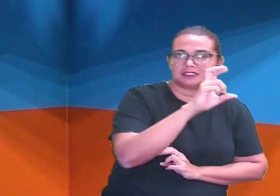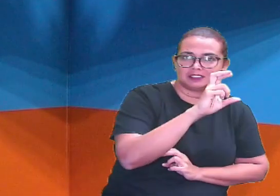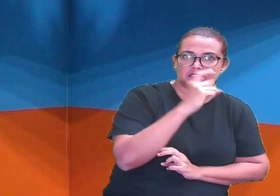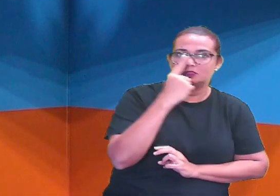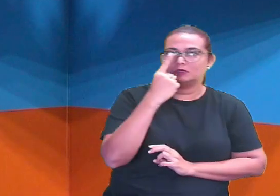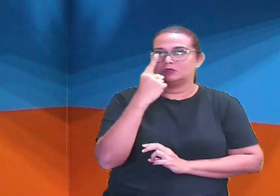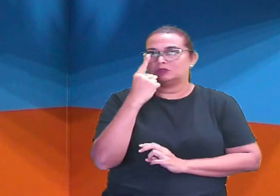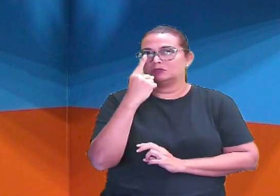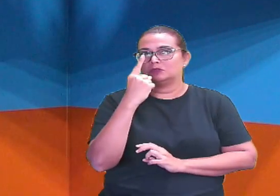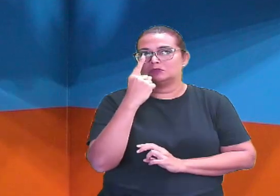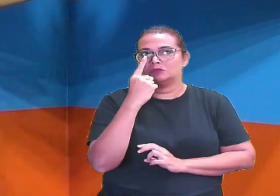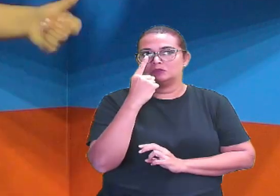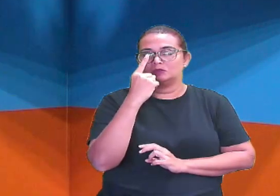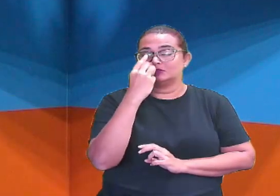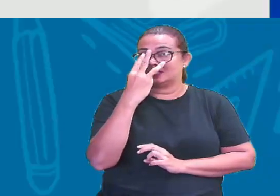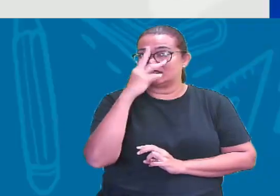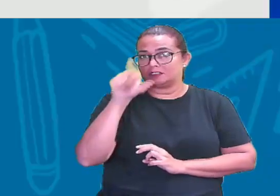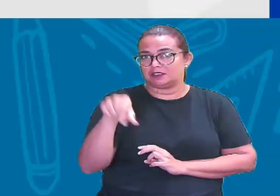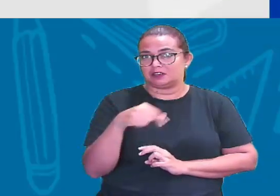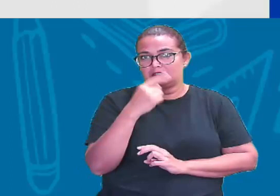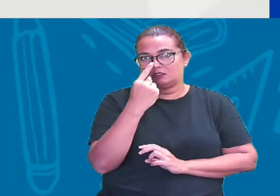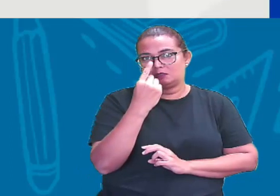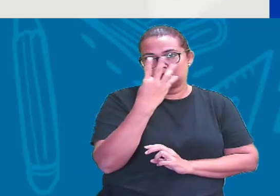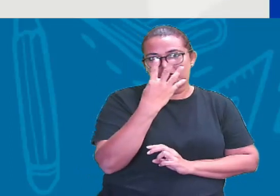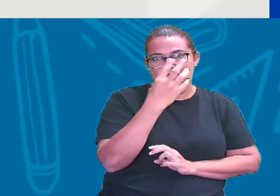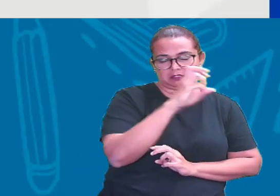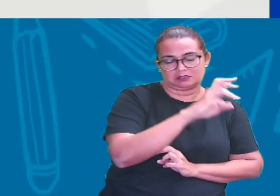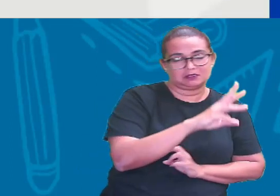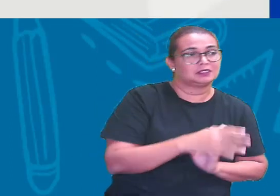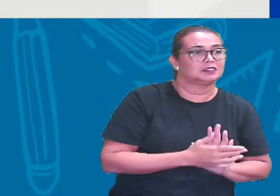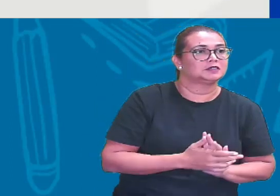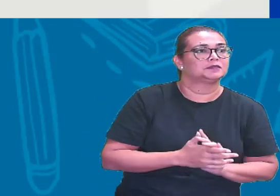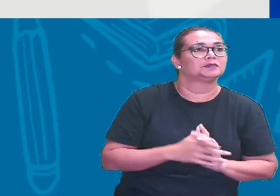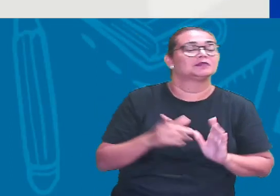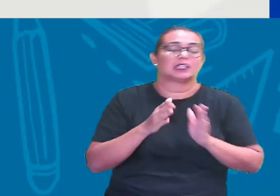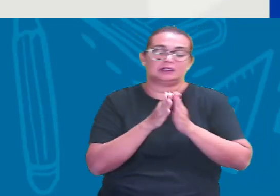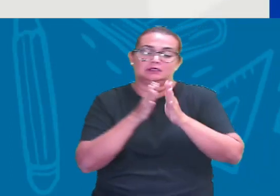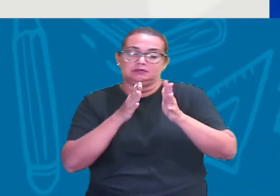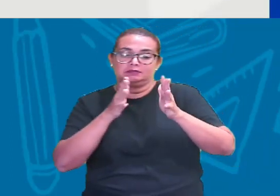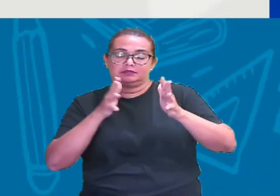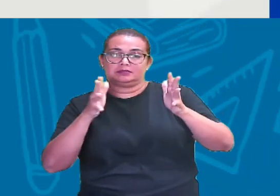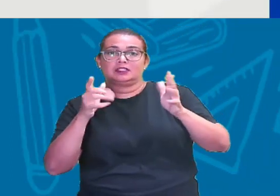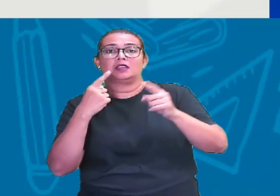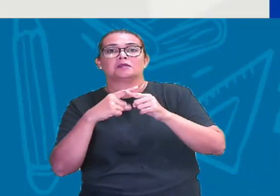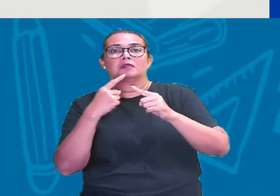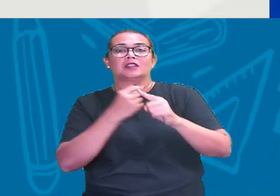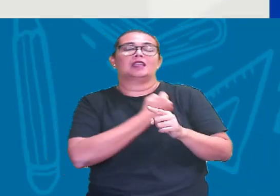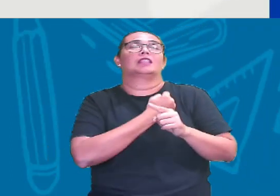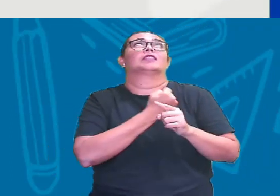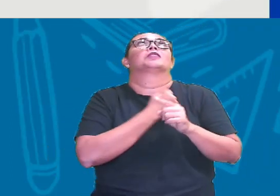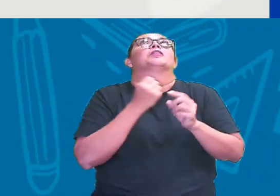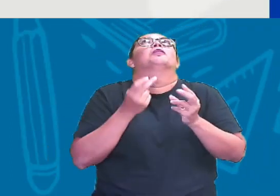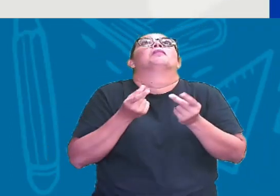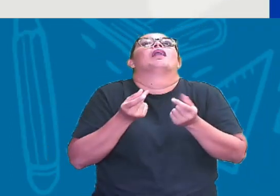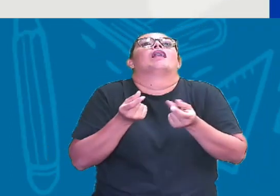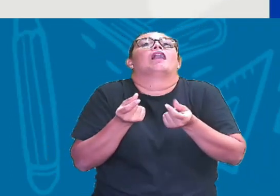maior Entre 3,14 E 3,15 Tá certo? Por que? Nossos números são